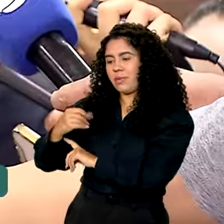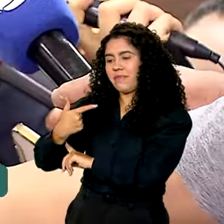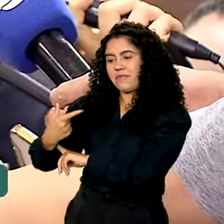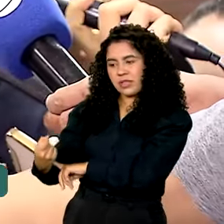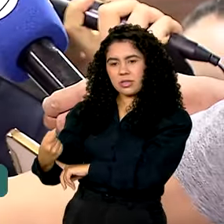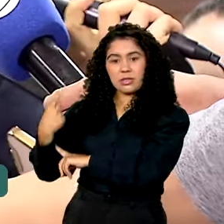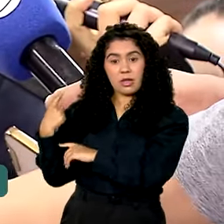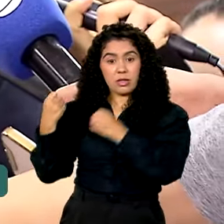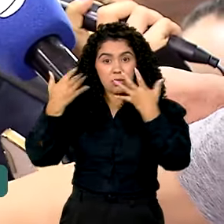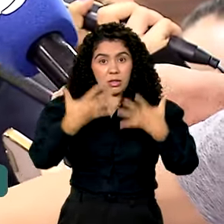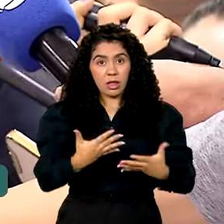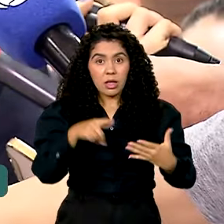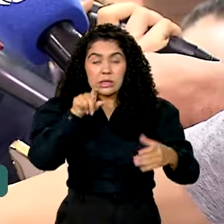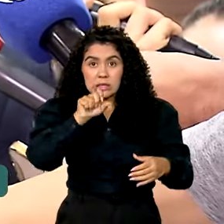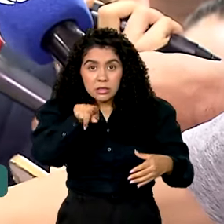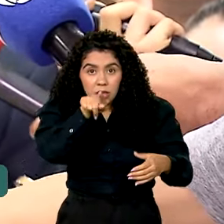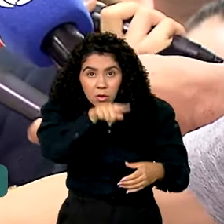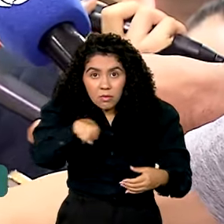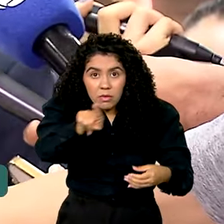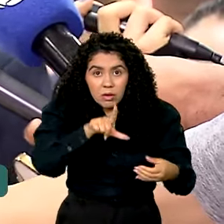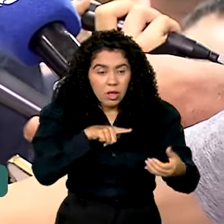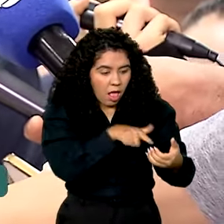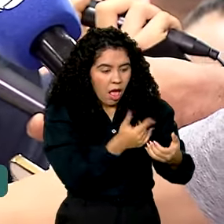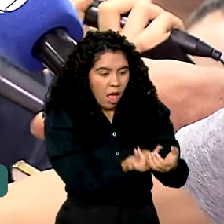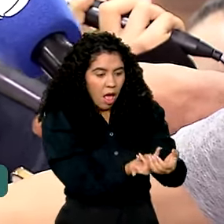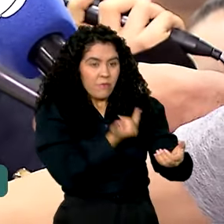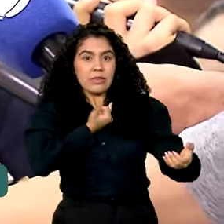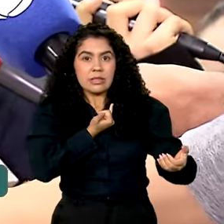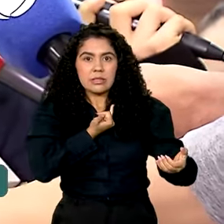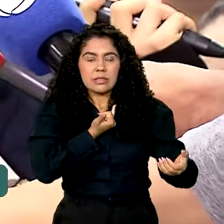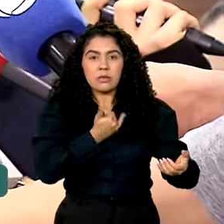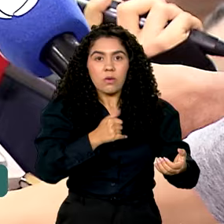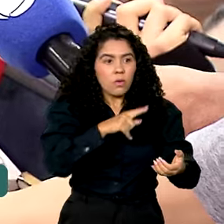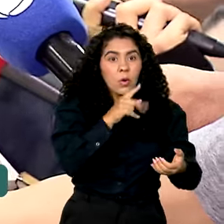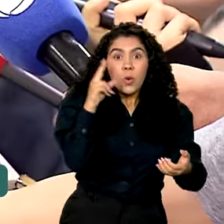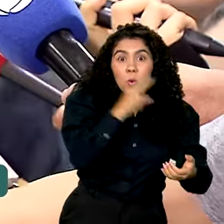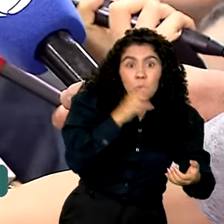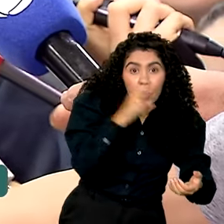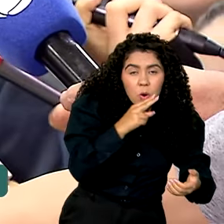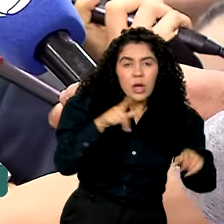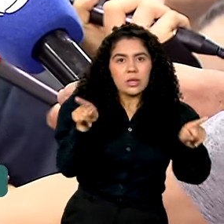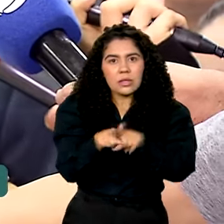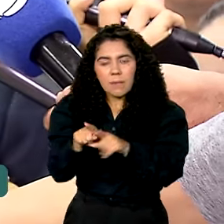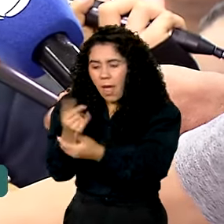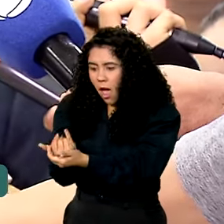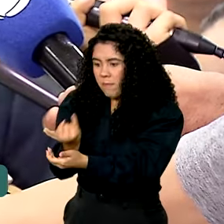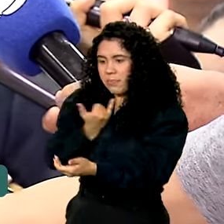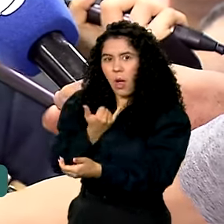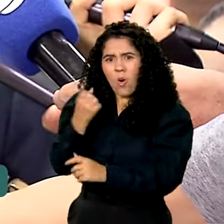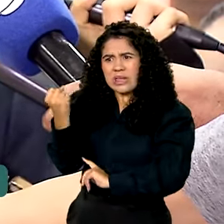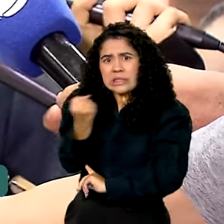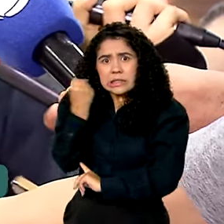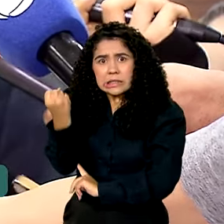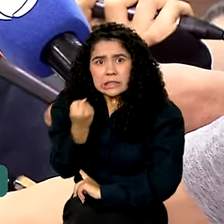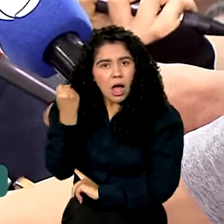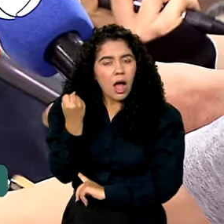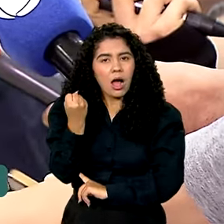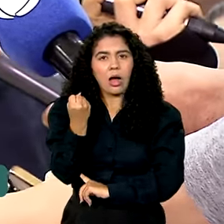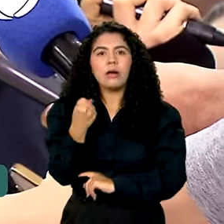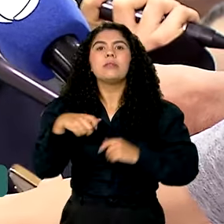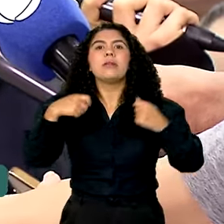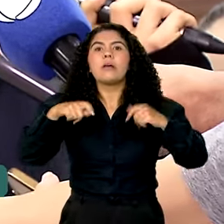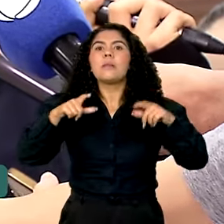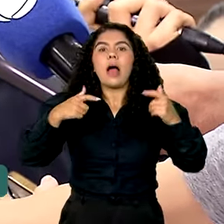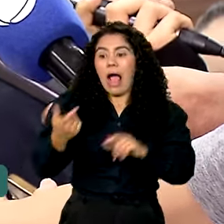Ao receber o alerta extremo ou um alerta severo, a área de evacuação é para tal